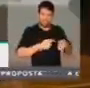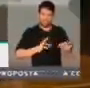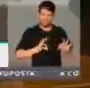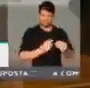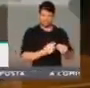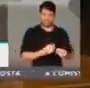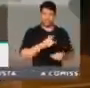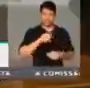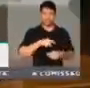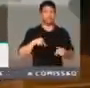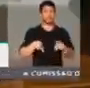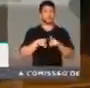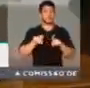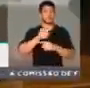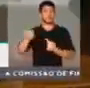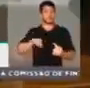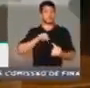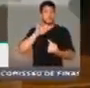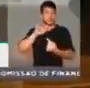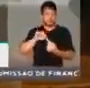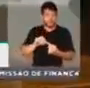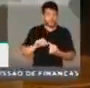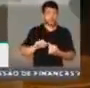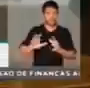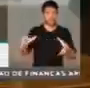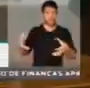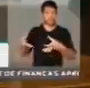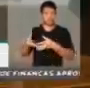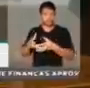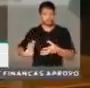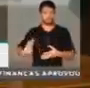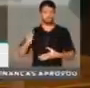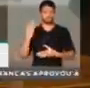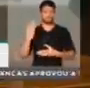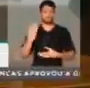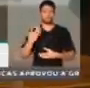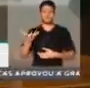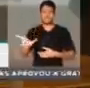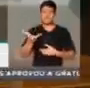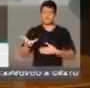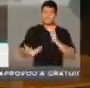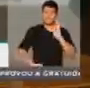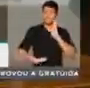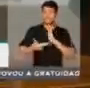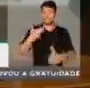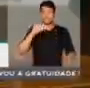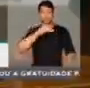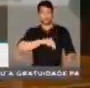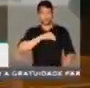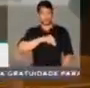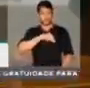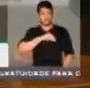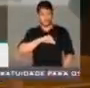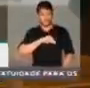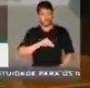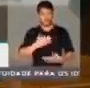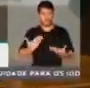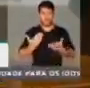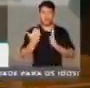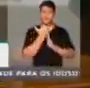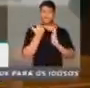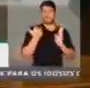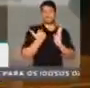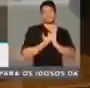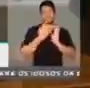pelos grandes traidores não caiam no papo mole desse grupo de impostores, que busca cortar salários, diminuindo os valores. A